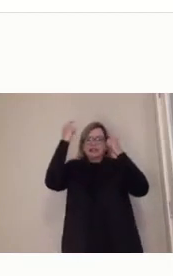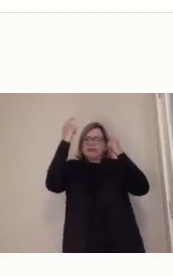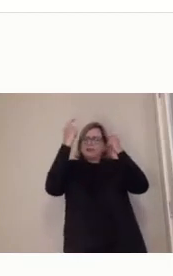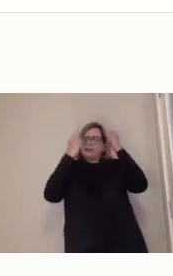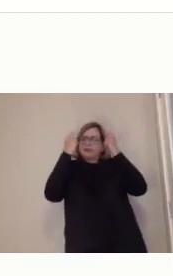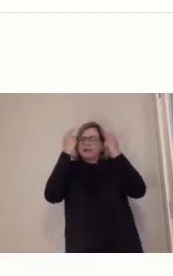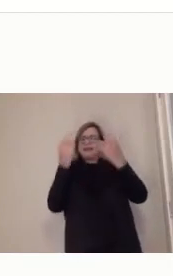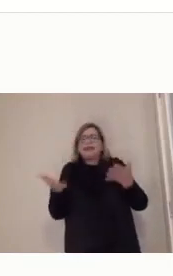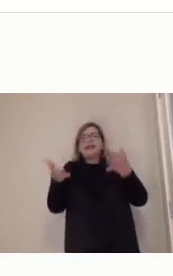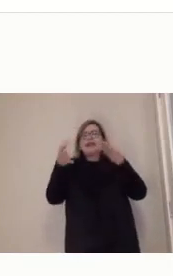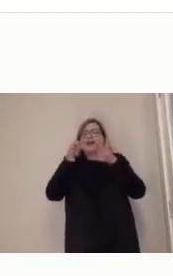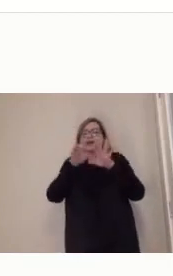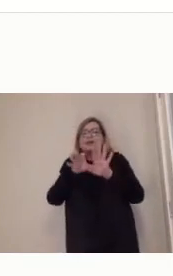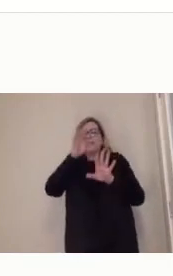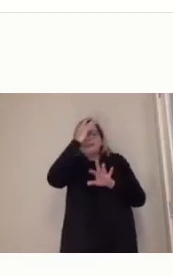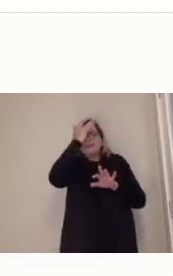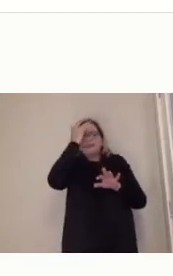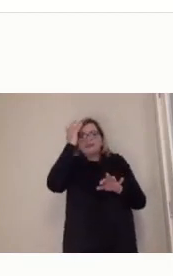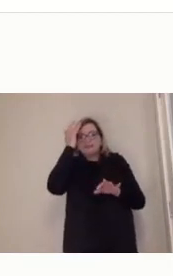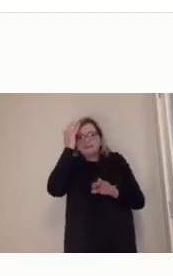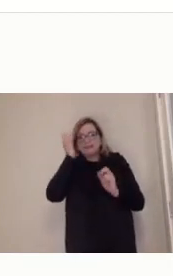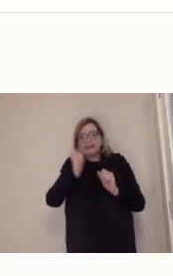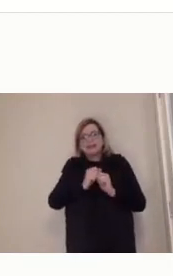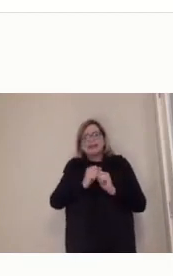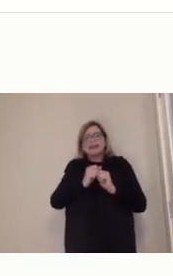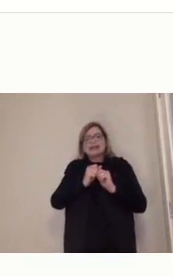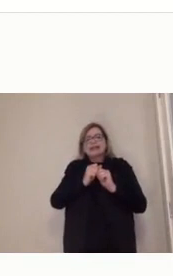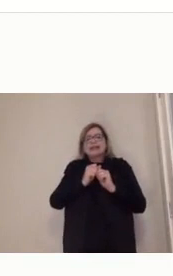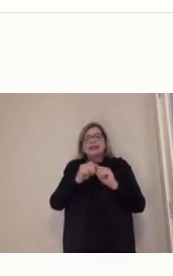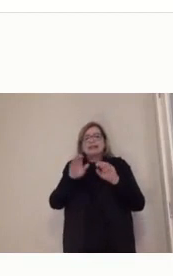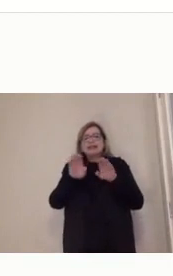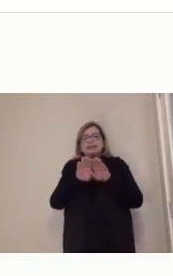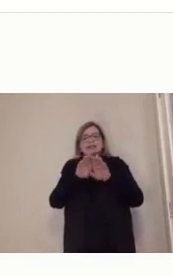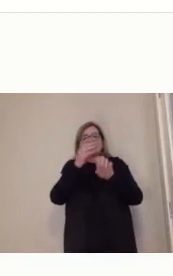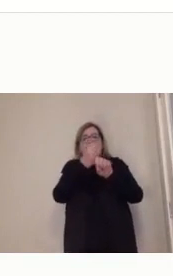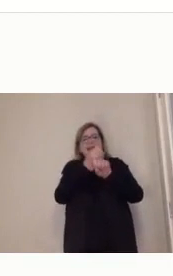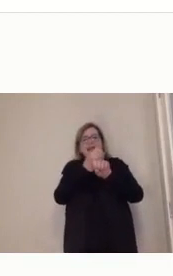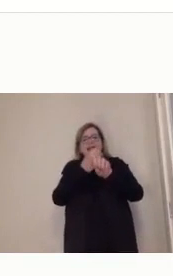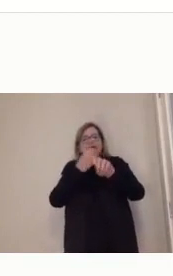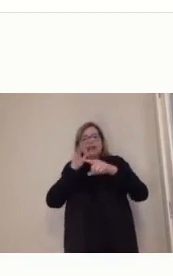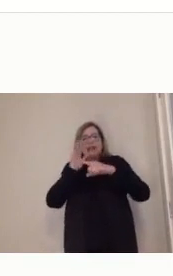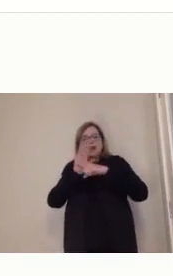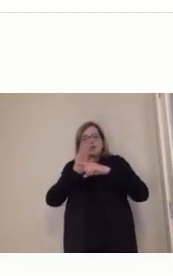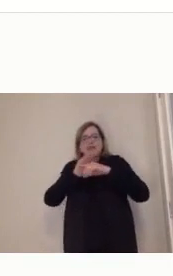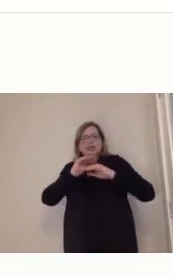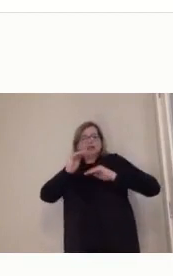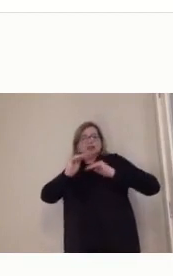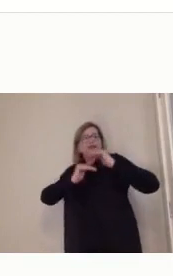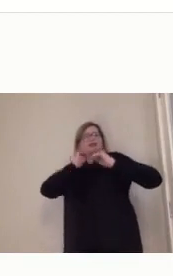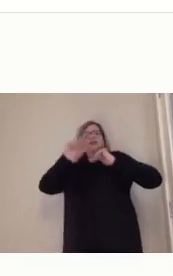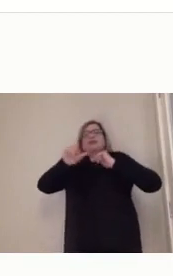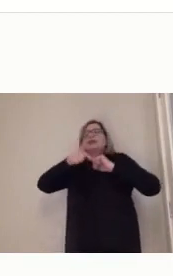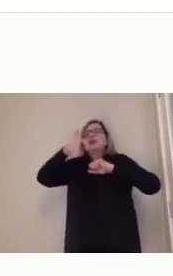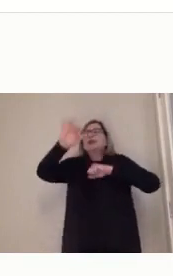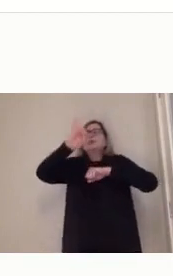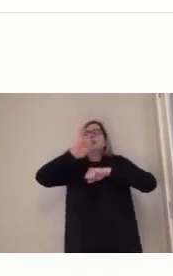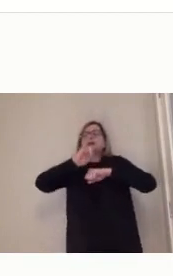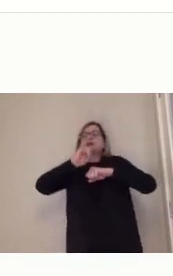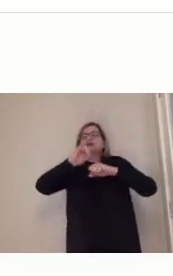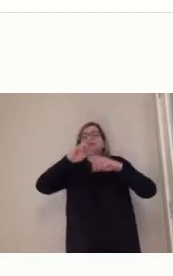metodologias de ensino e de aprendizagem, né? E aí a gente vai vendo que ela tem outras dinâmicas